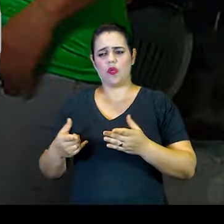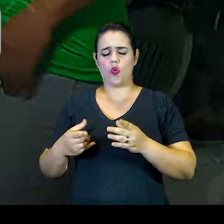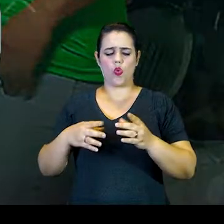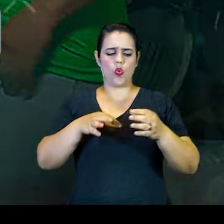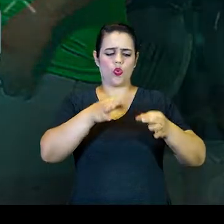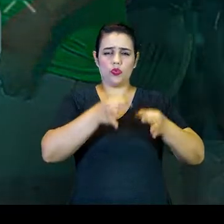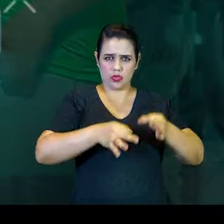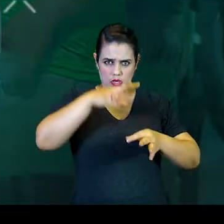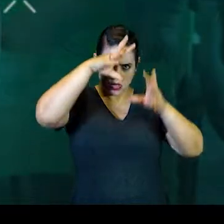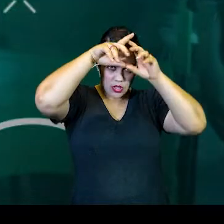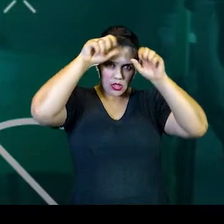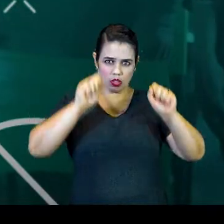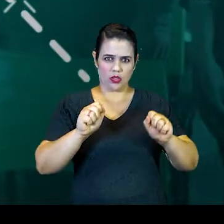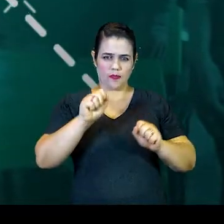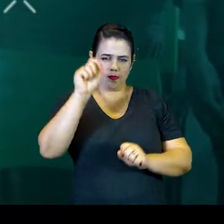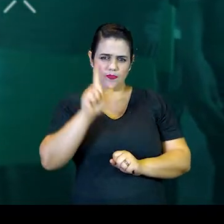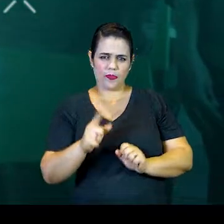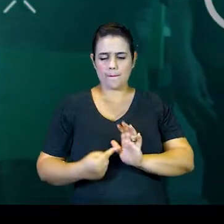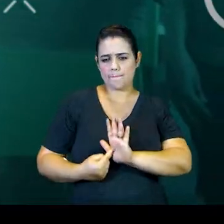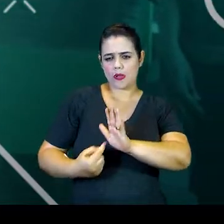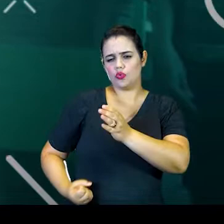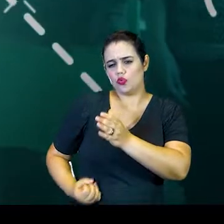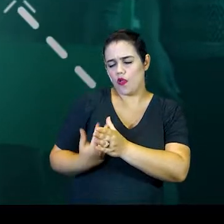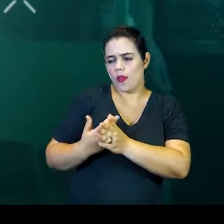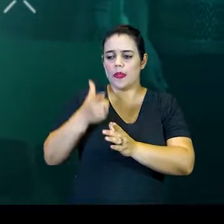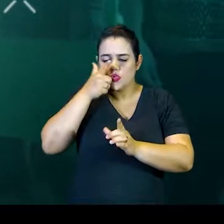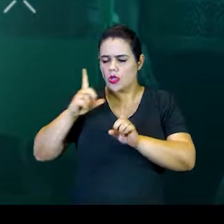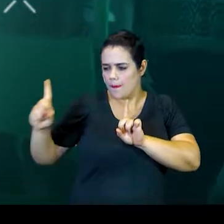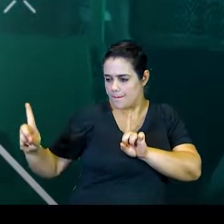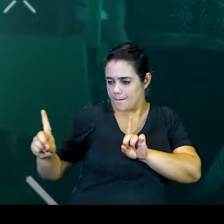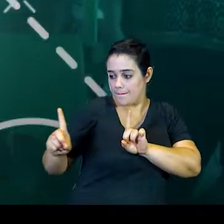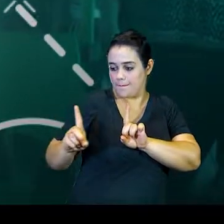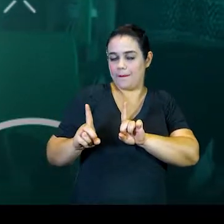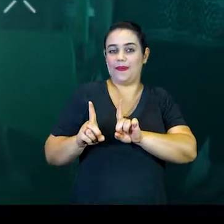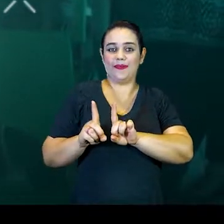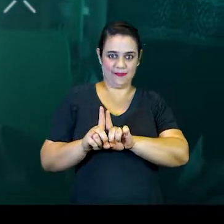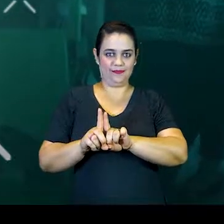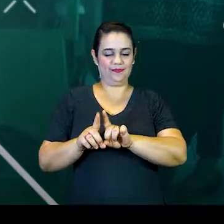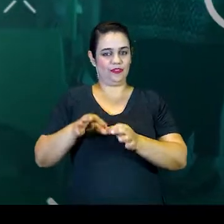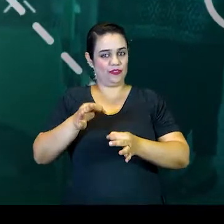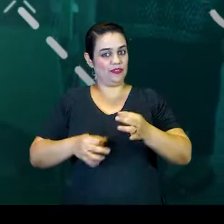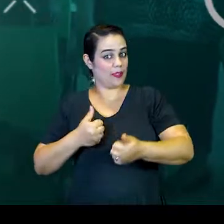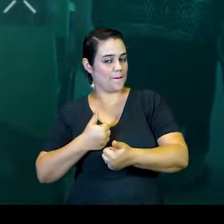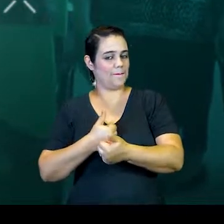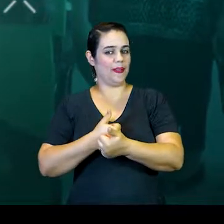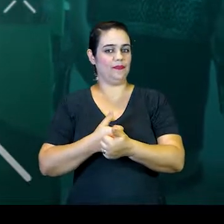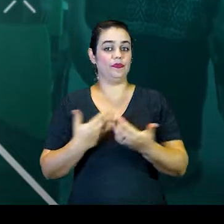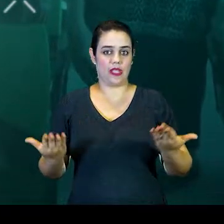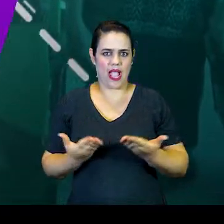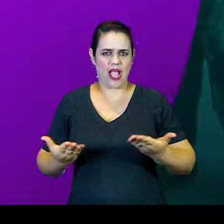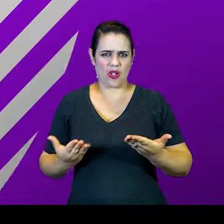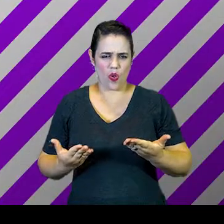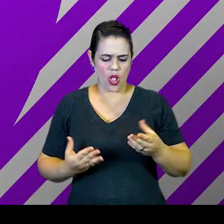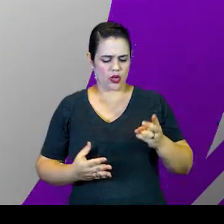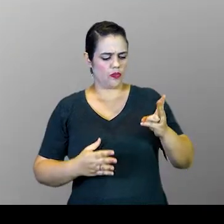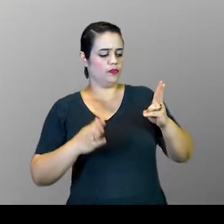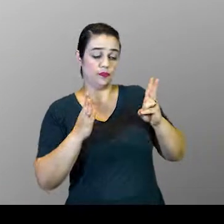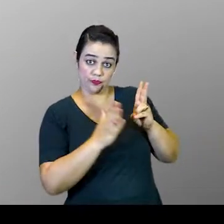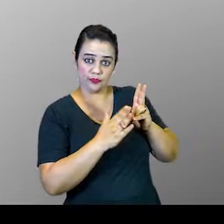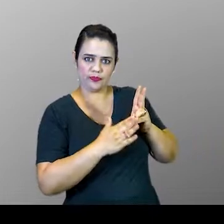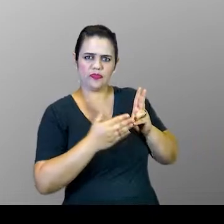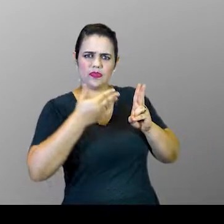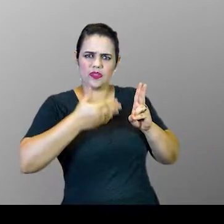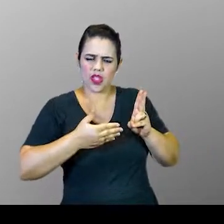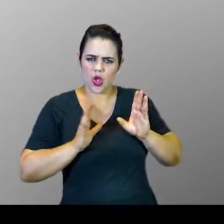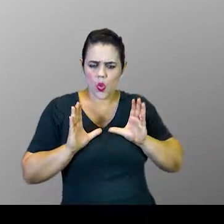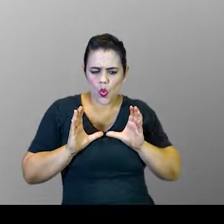TJMS coloca em ação o Florescer, para aproximá-las do Judiciário. Agora, o Cunhaquere Namboparrá